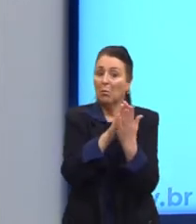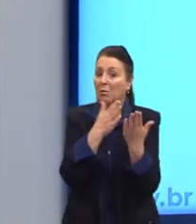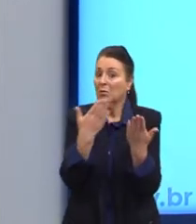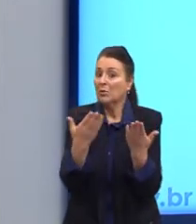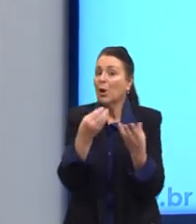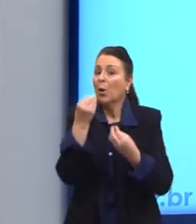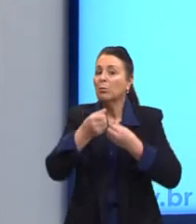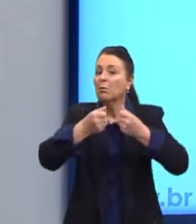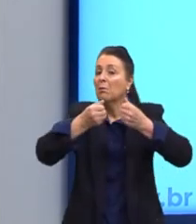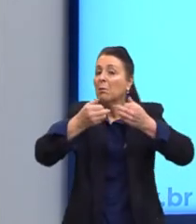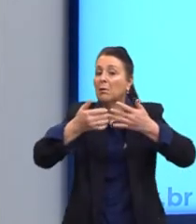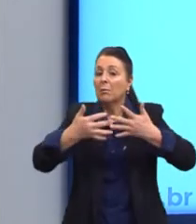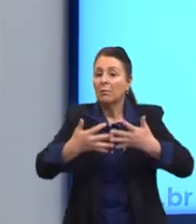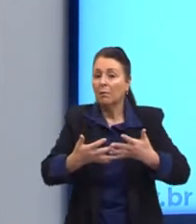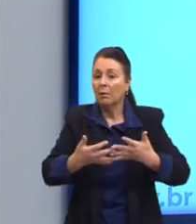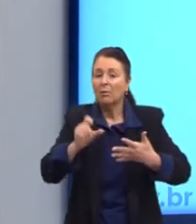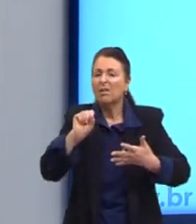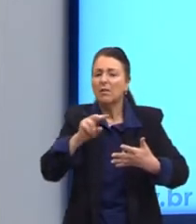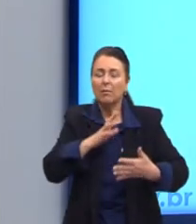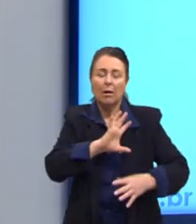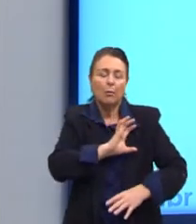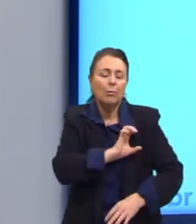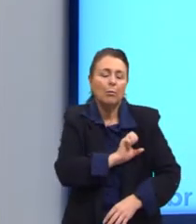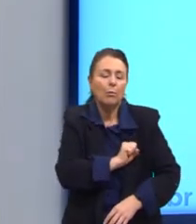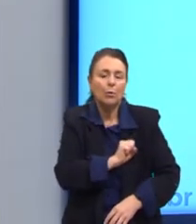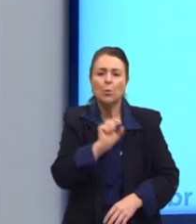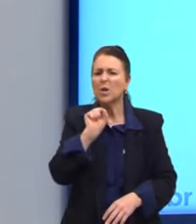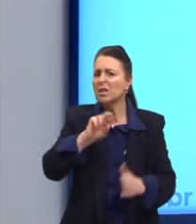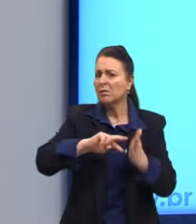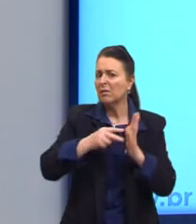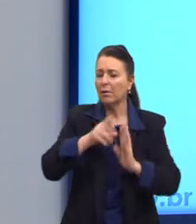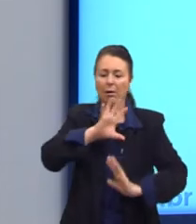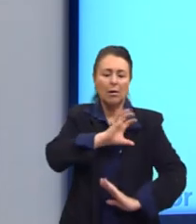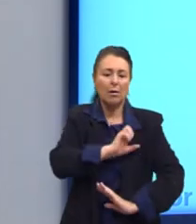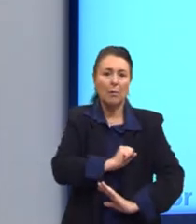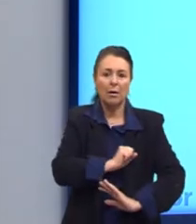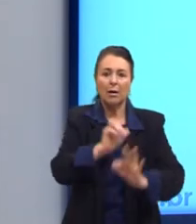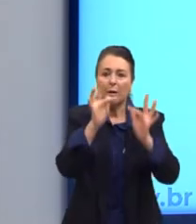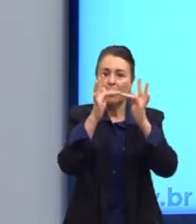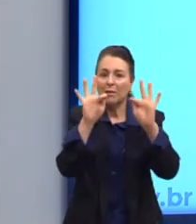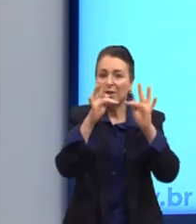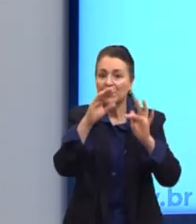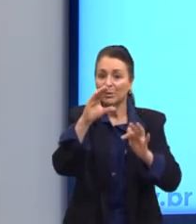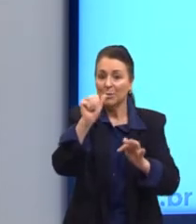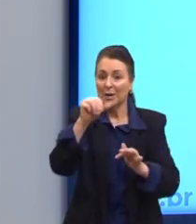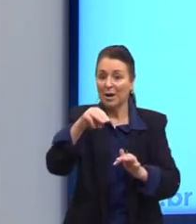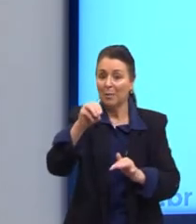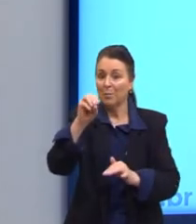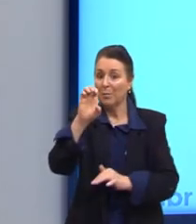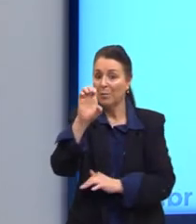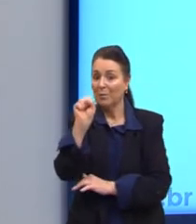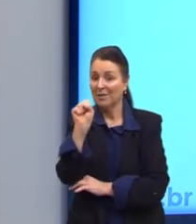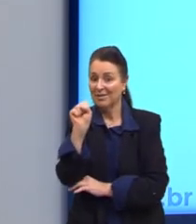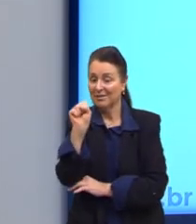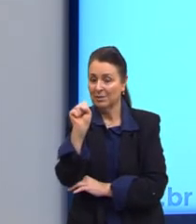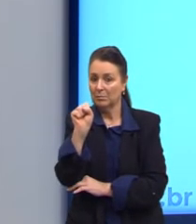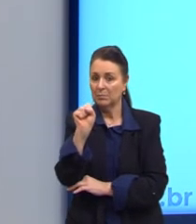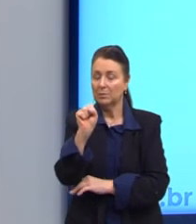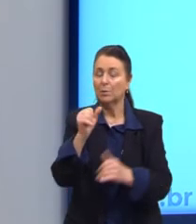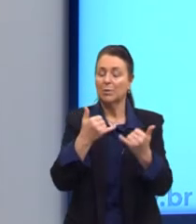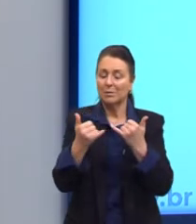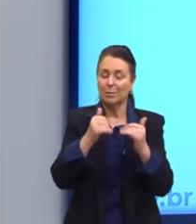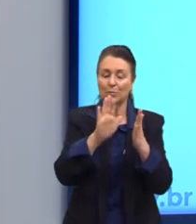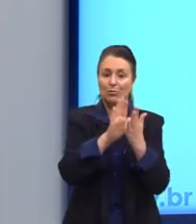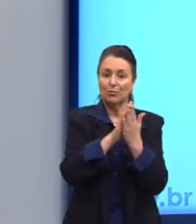para alguém quer saber o que é o amor, que é o amar. É uma frase do Luiz de Camões. Então são exemplos de analogia.